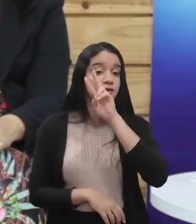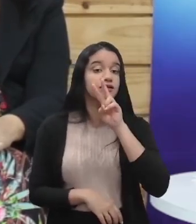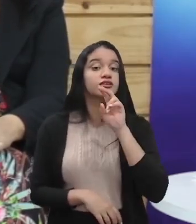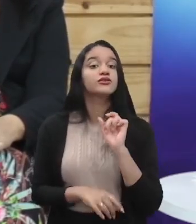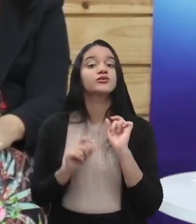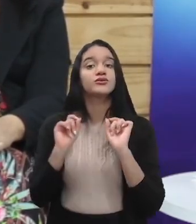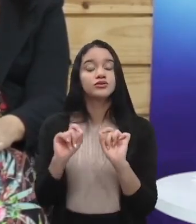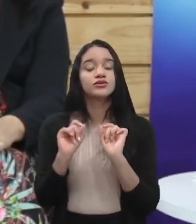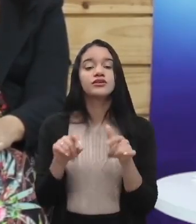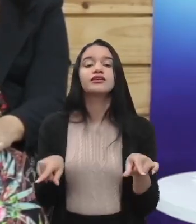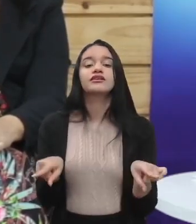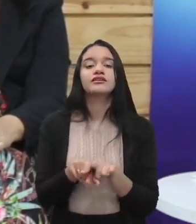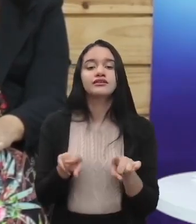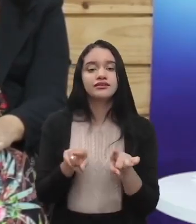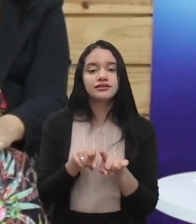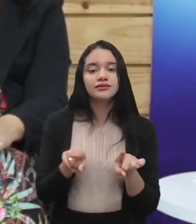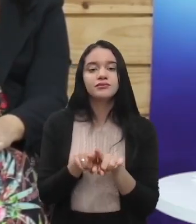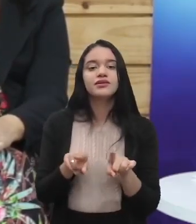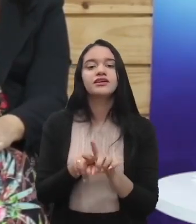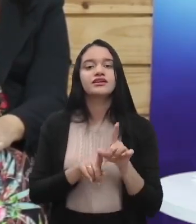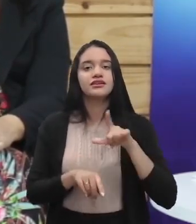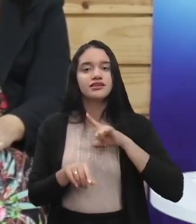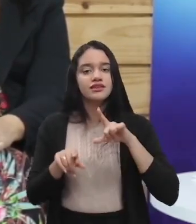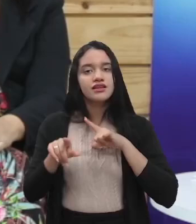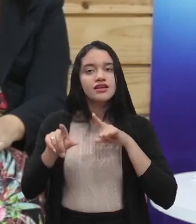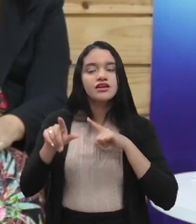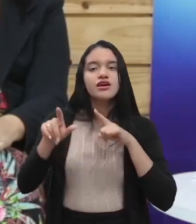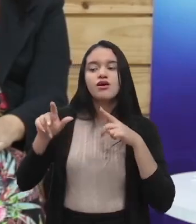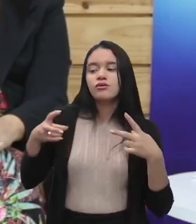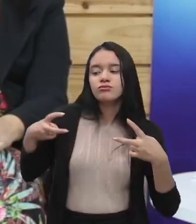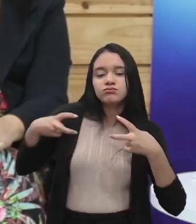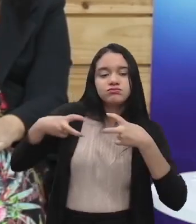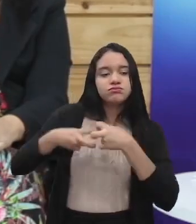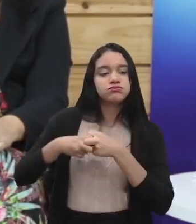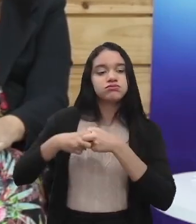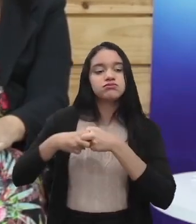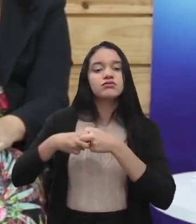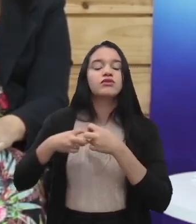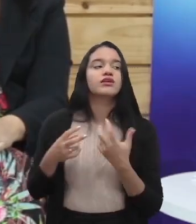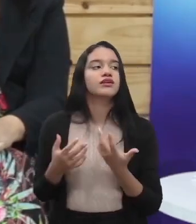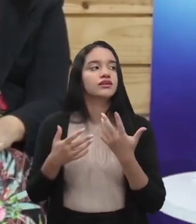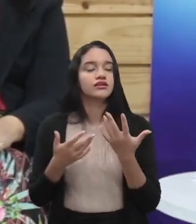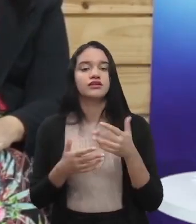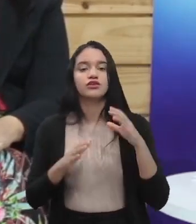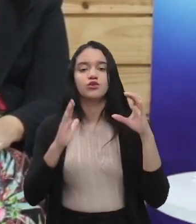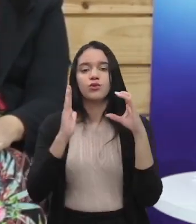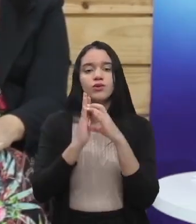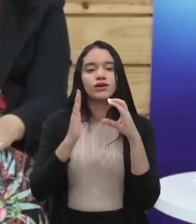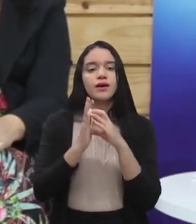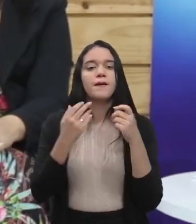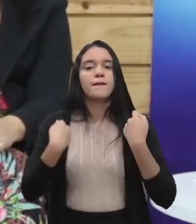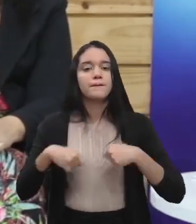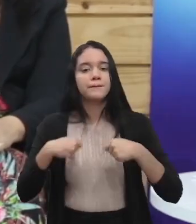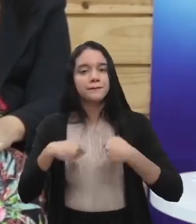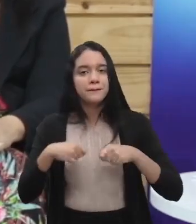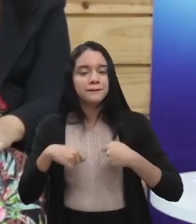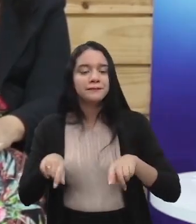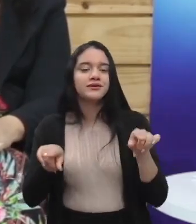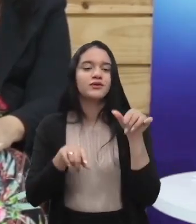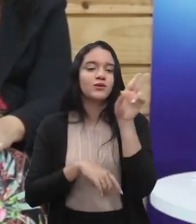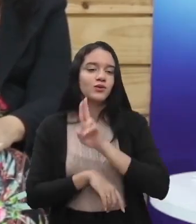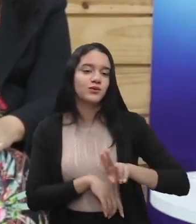ponto de ancoragem também, ele tem que ser preso em todos os setores que o colaborador vai precisar fazer todo esse deslocamento